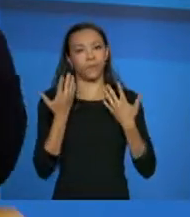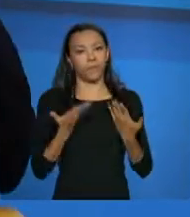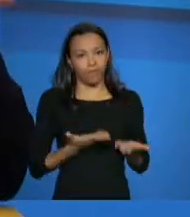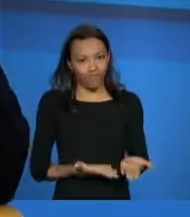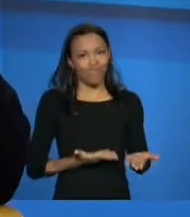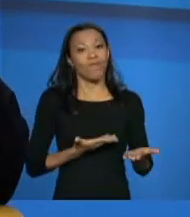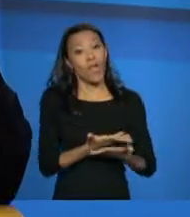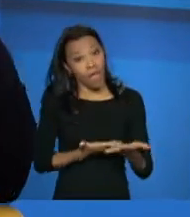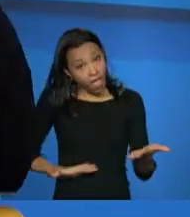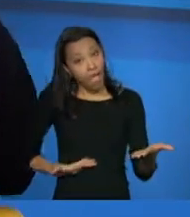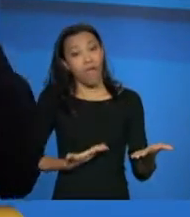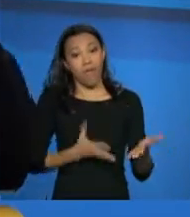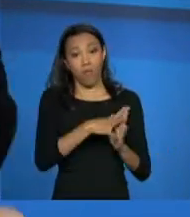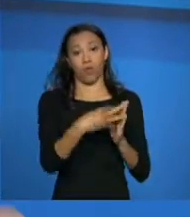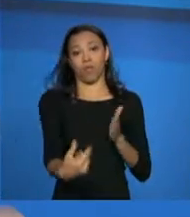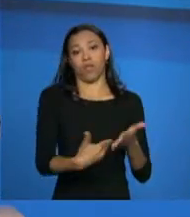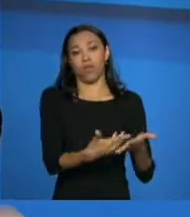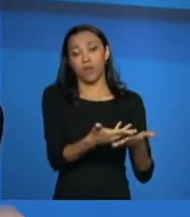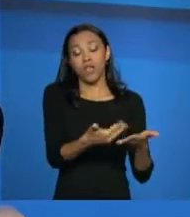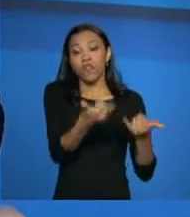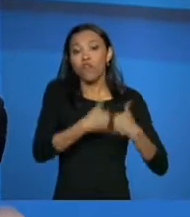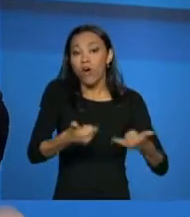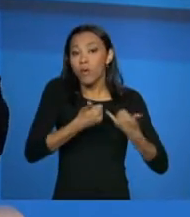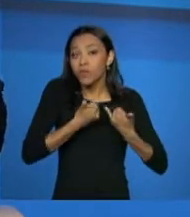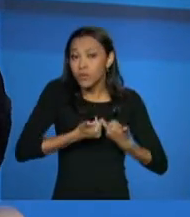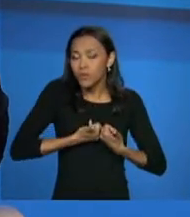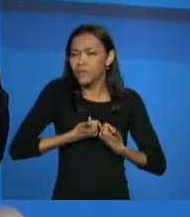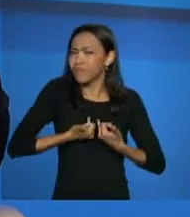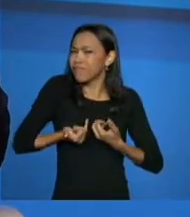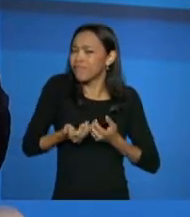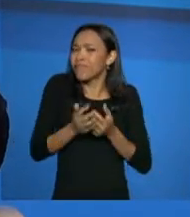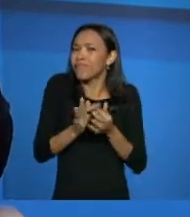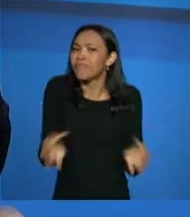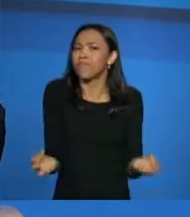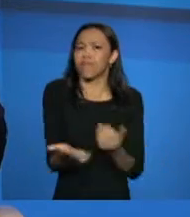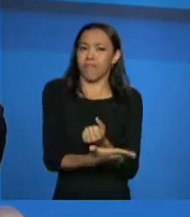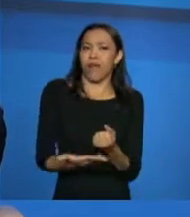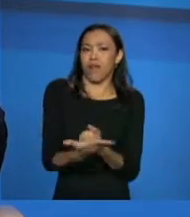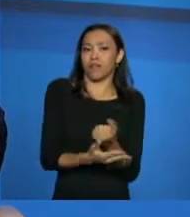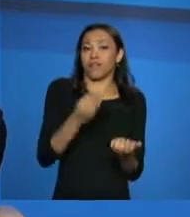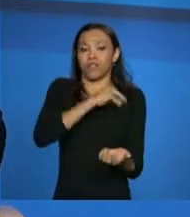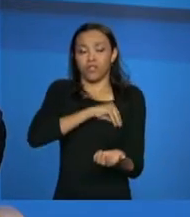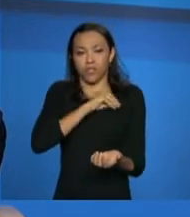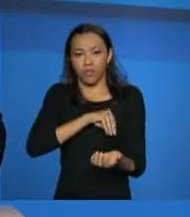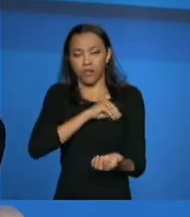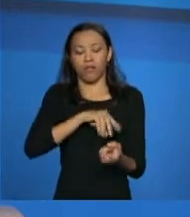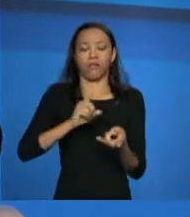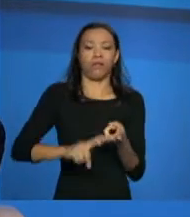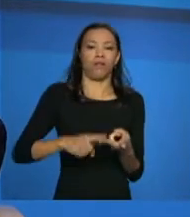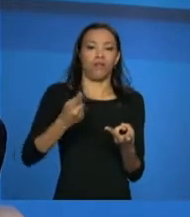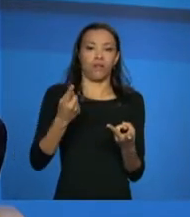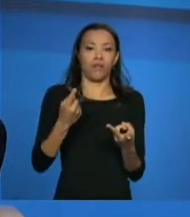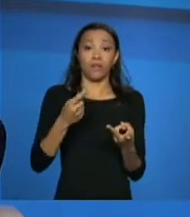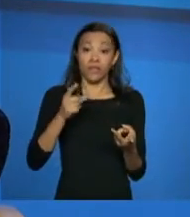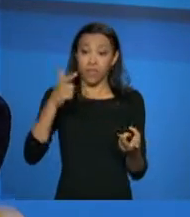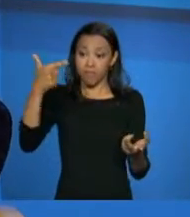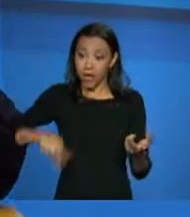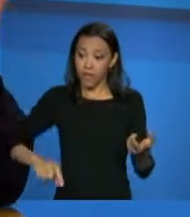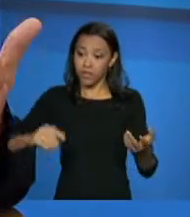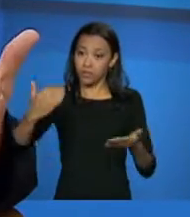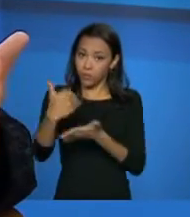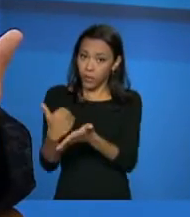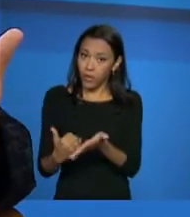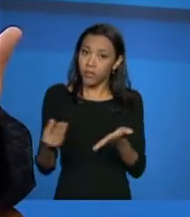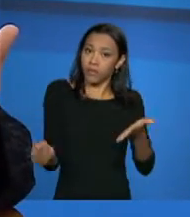dizer assim, o modelo do cadastro. Ele dá informações básicas, socioeconômicas, e os programas acrescentam muitas vezes,